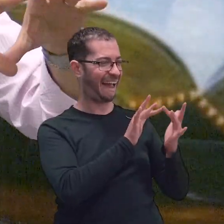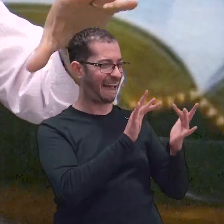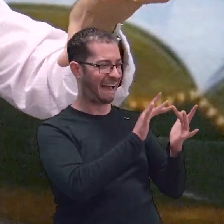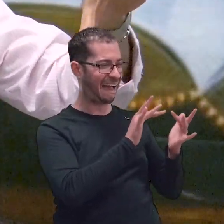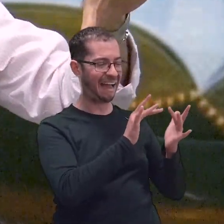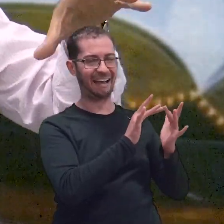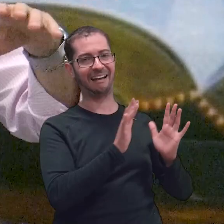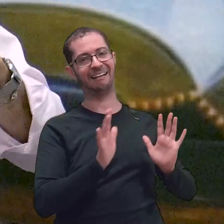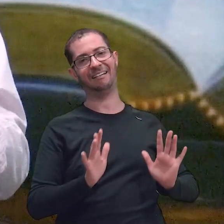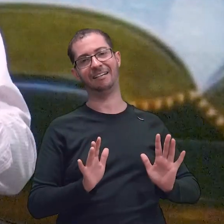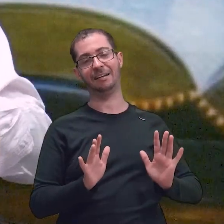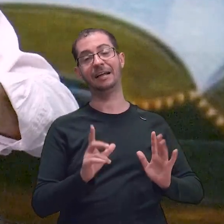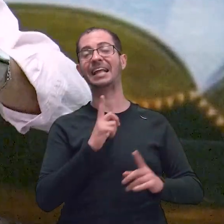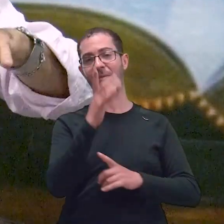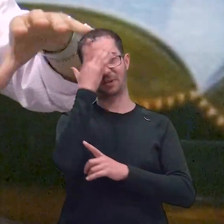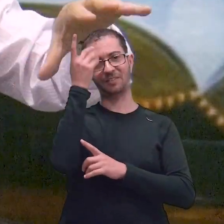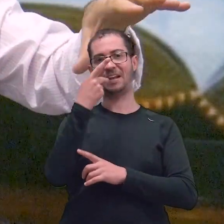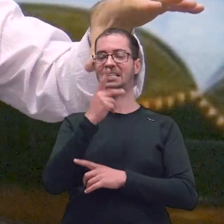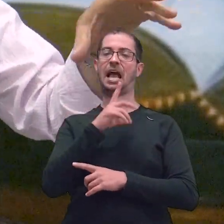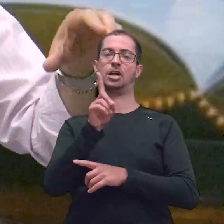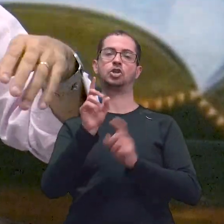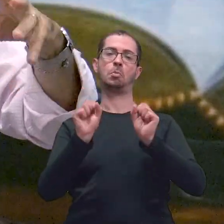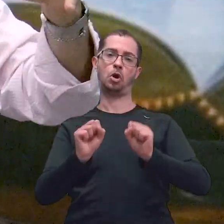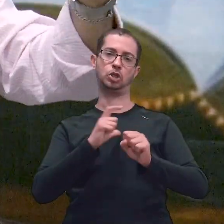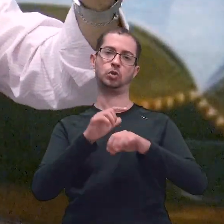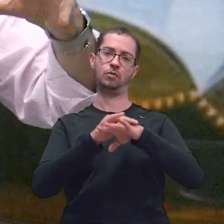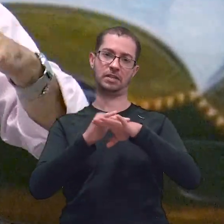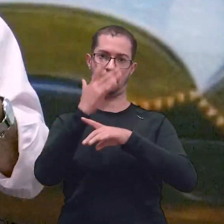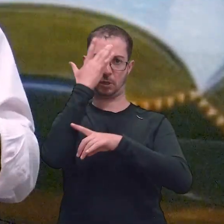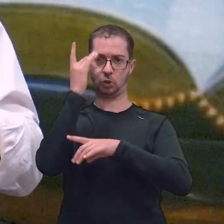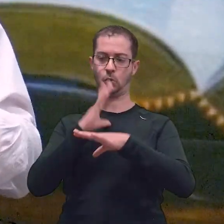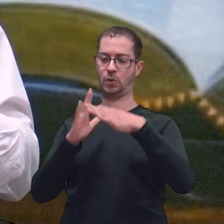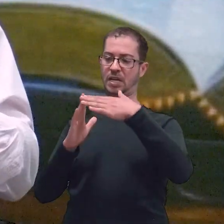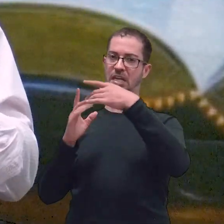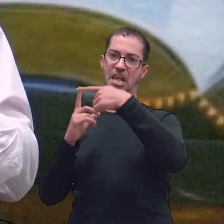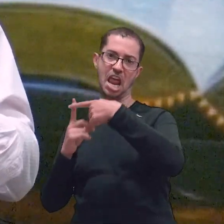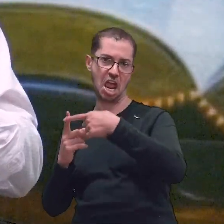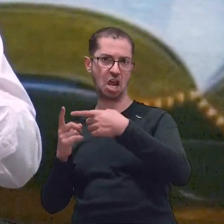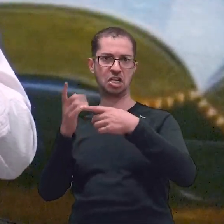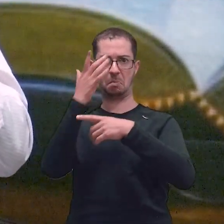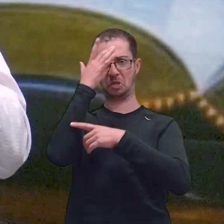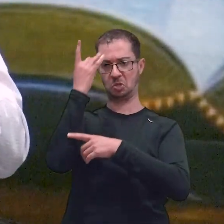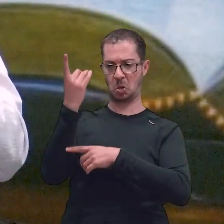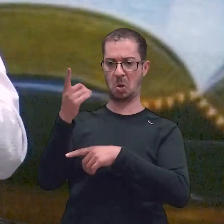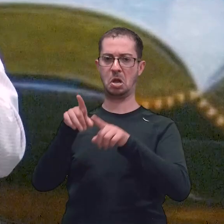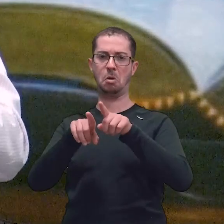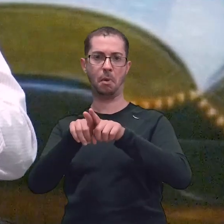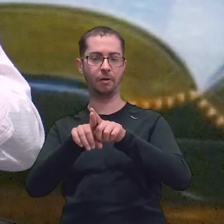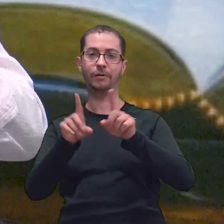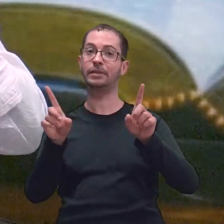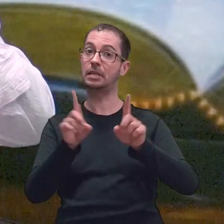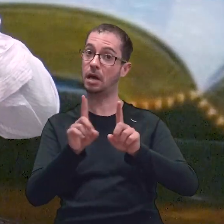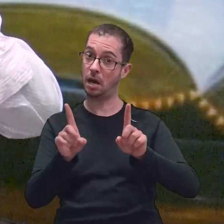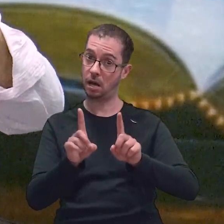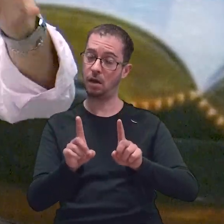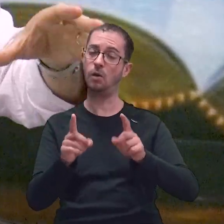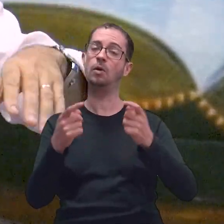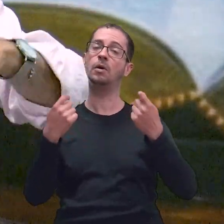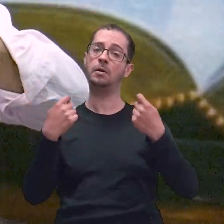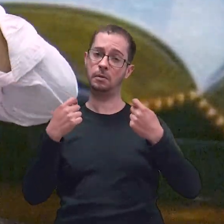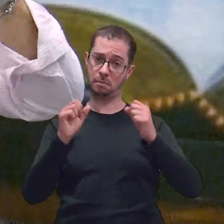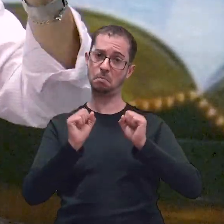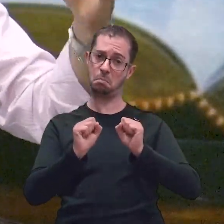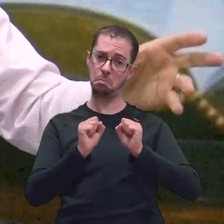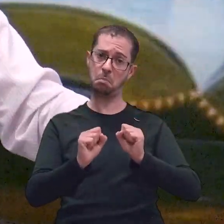conversar com aqueles da minha comunidade, com aqueles irmãos, com os santos. Eu falo, não, nós temos sim que andar